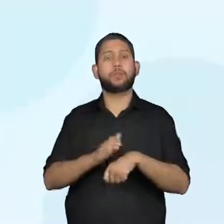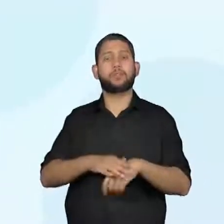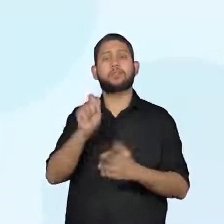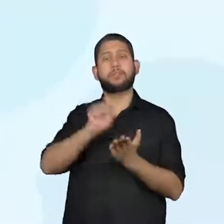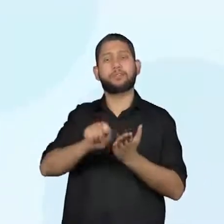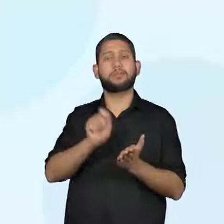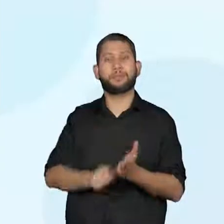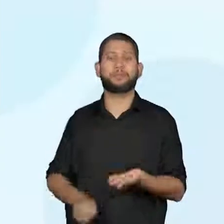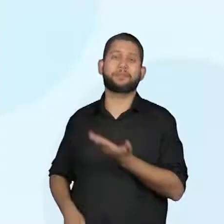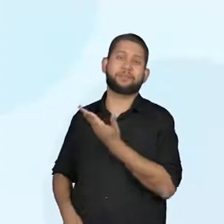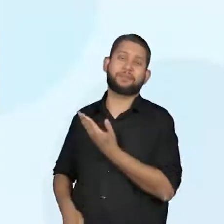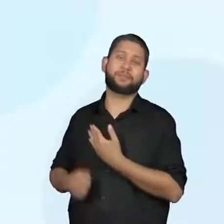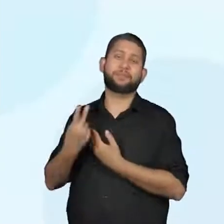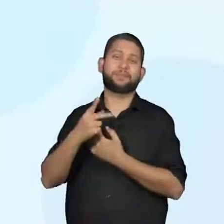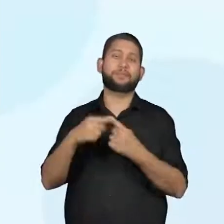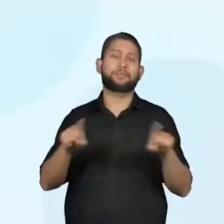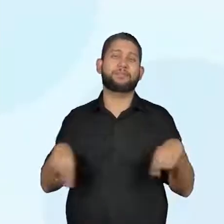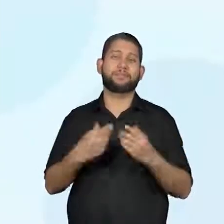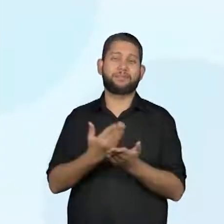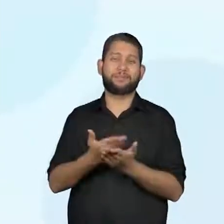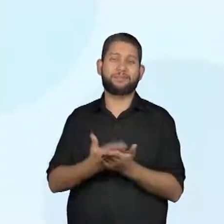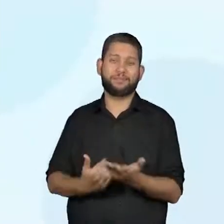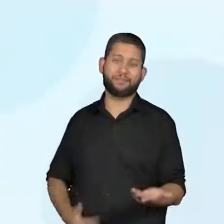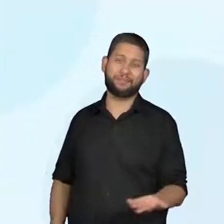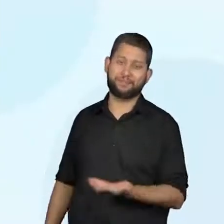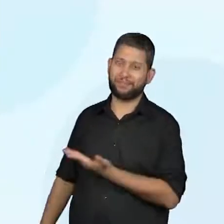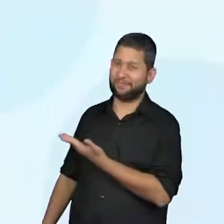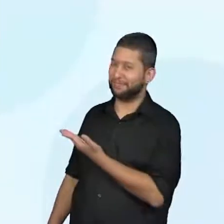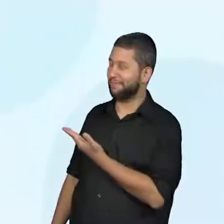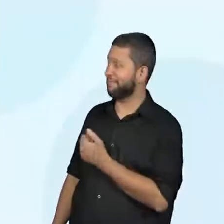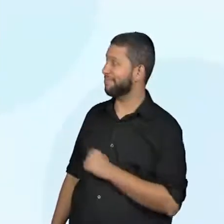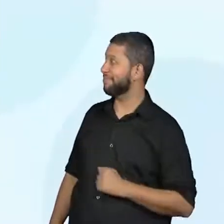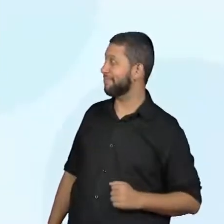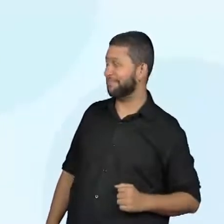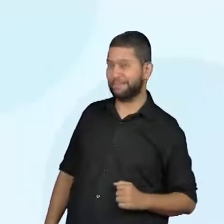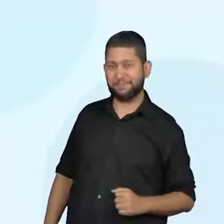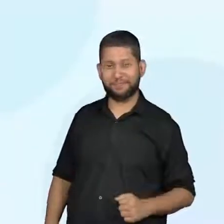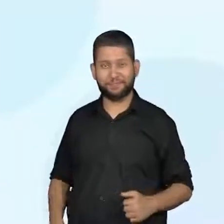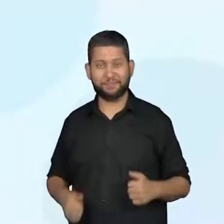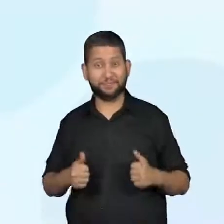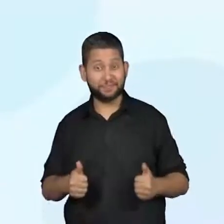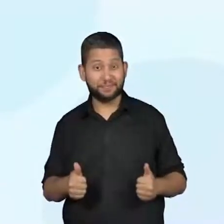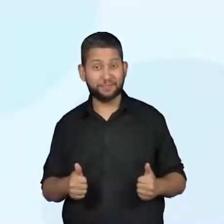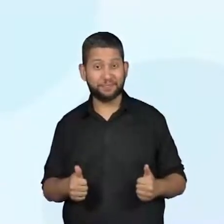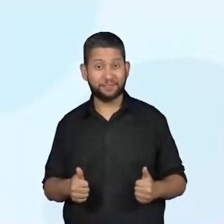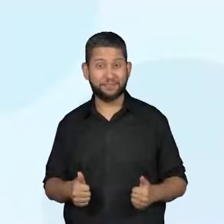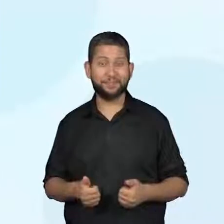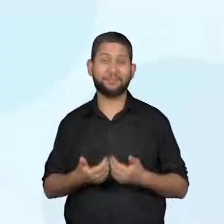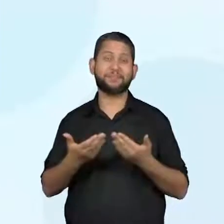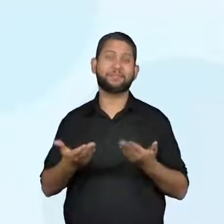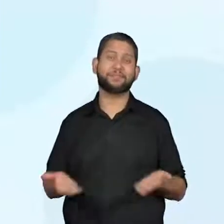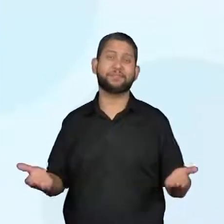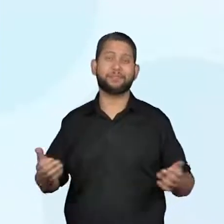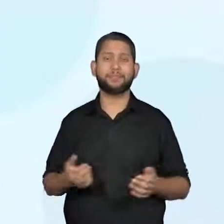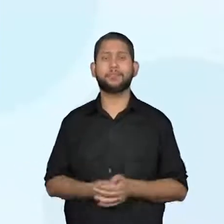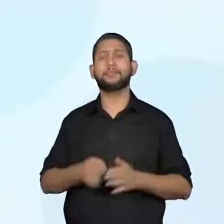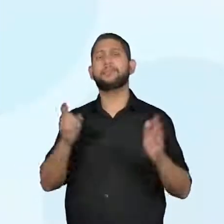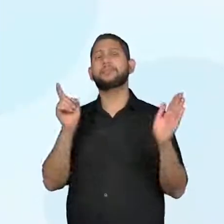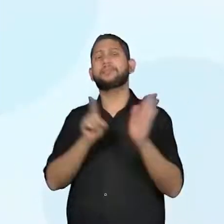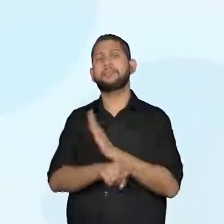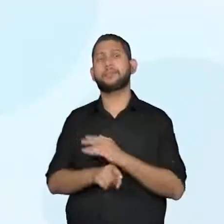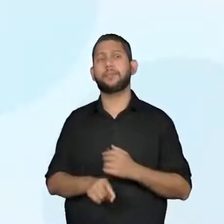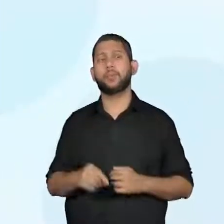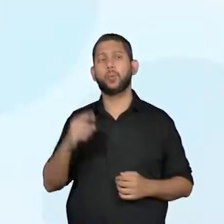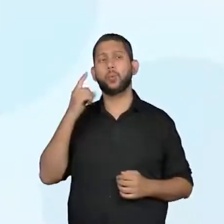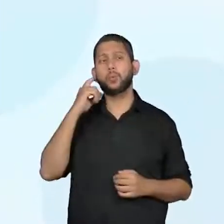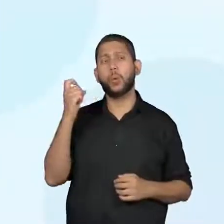na sala de aula, no próximo momento que vocês terão aí como professor. Ok? Então, será que a poluição sonora